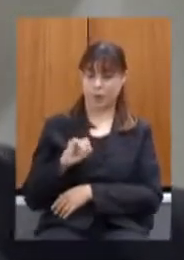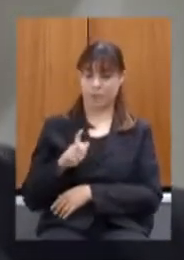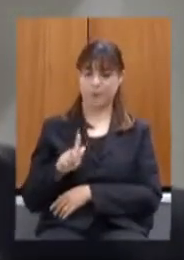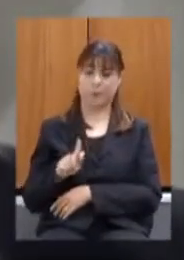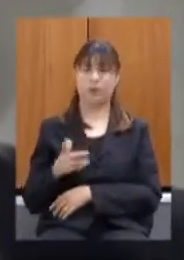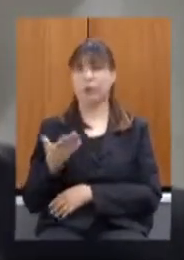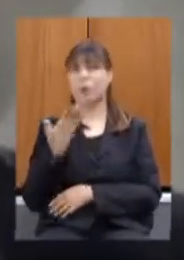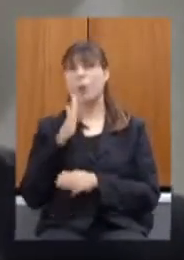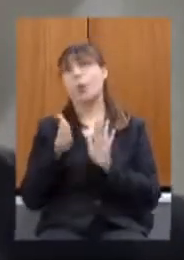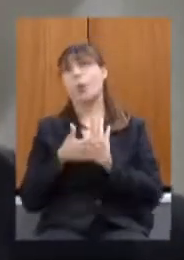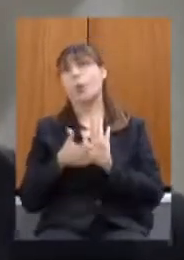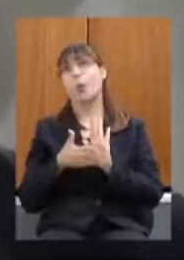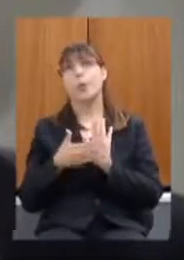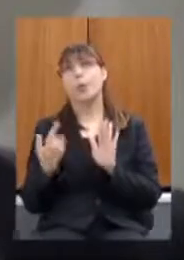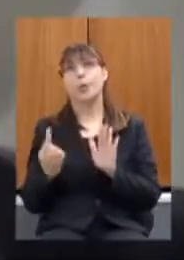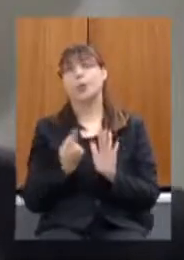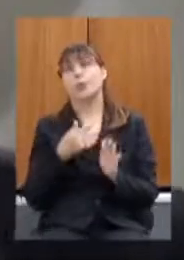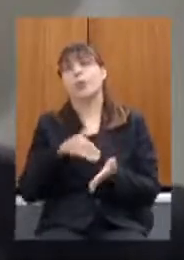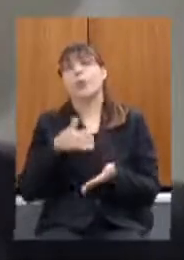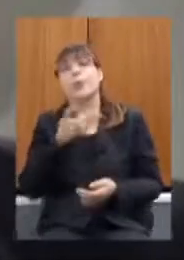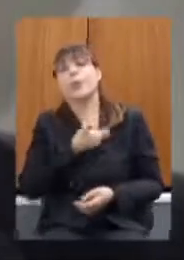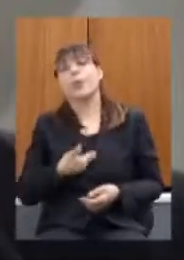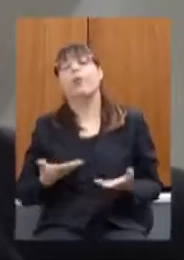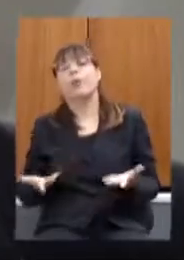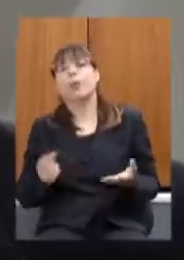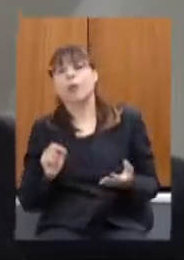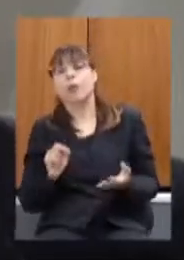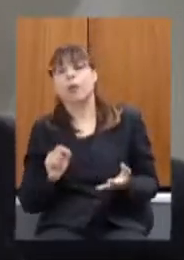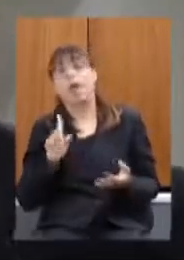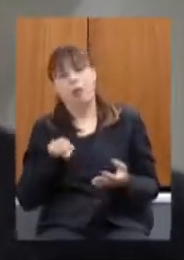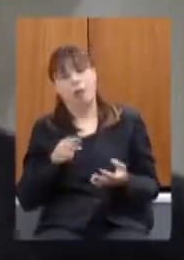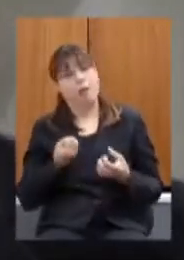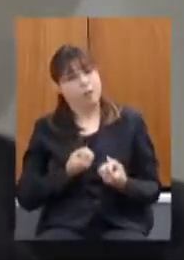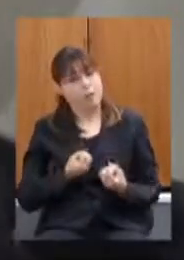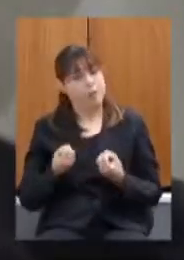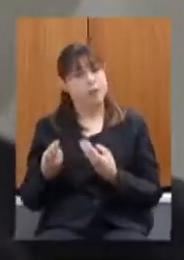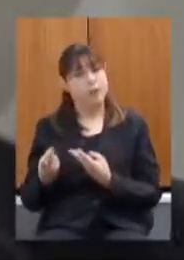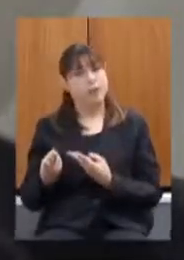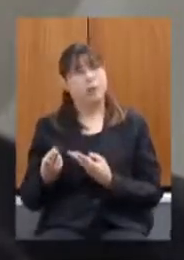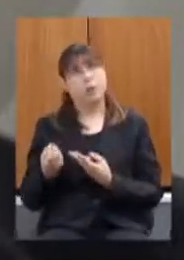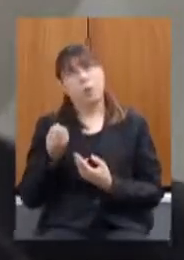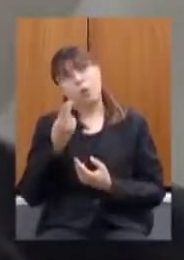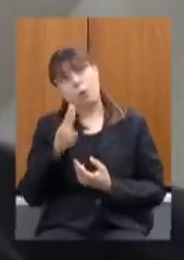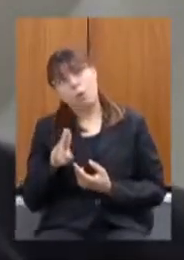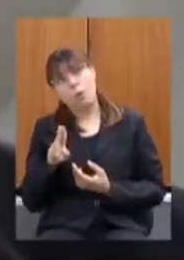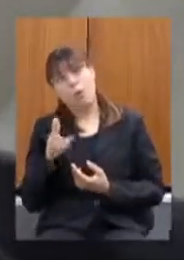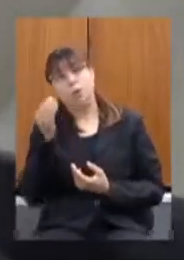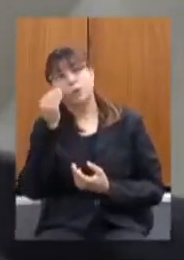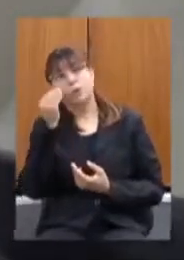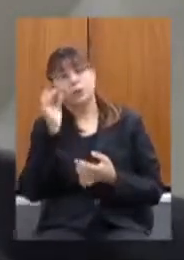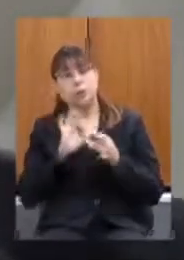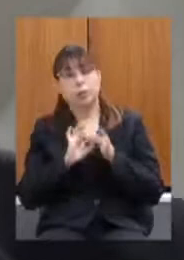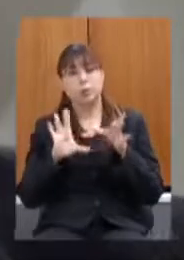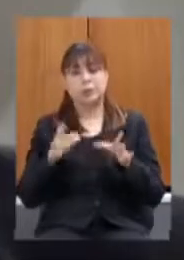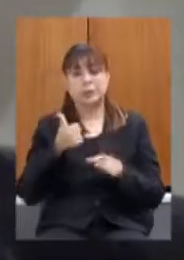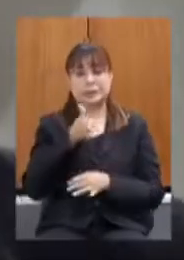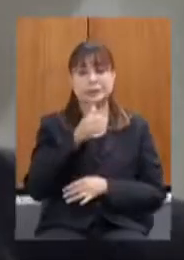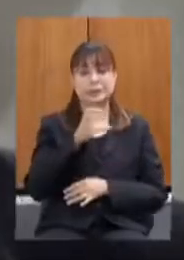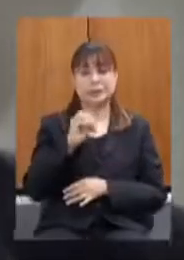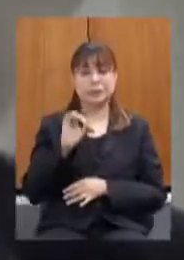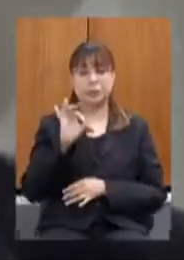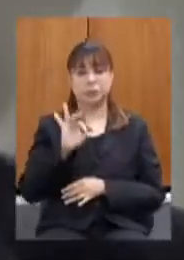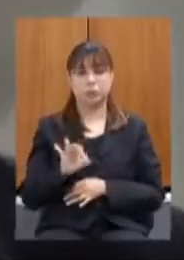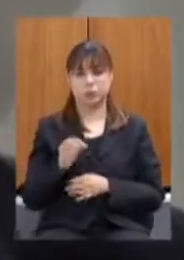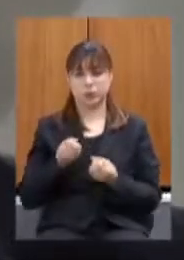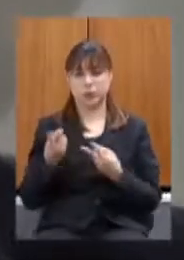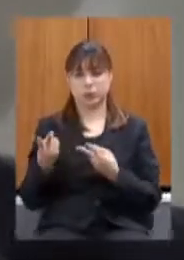a proposta do governo é fazer a venda ou pelo menos ter autorização para se vender 100% não quer dizer que nós vamos vender